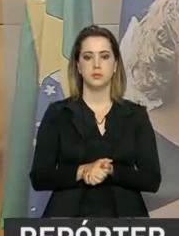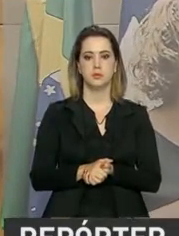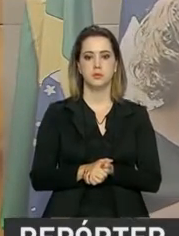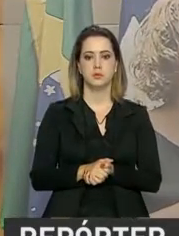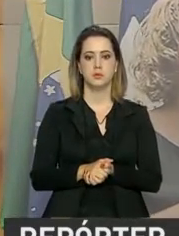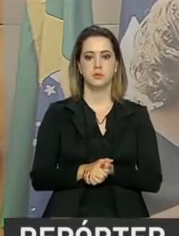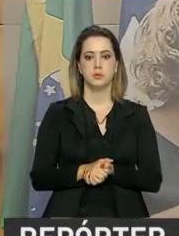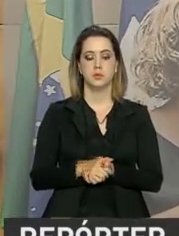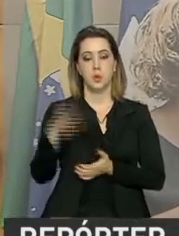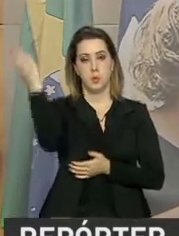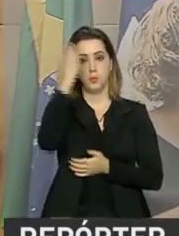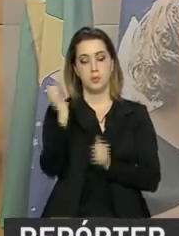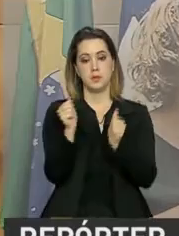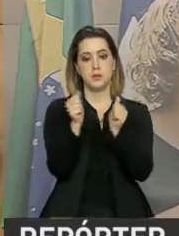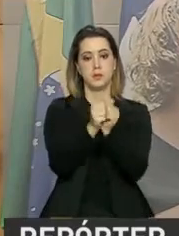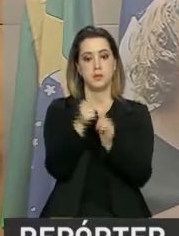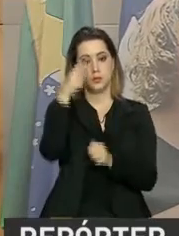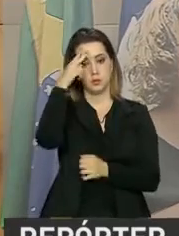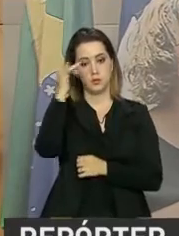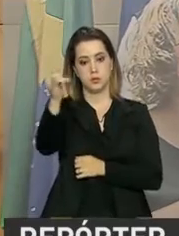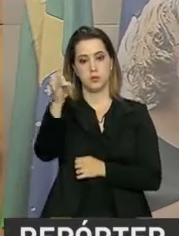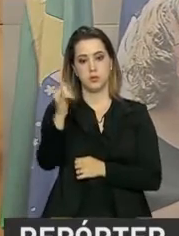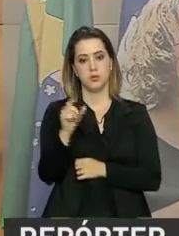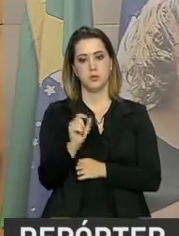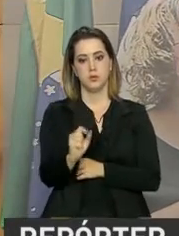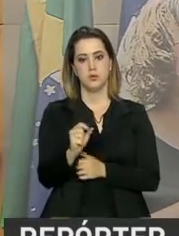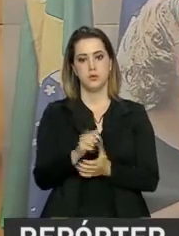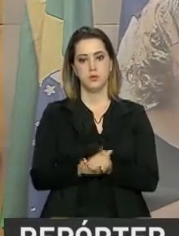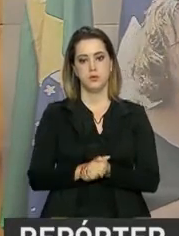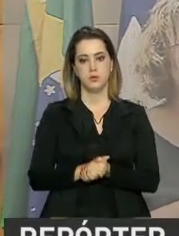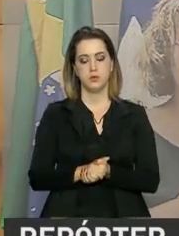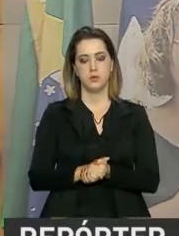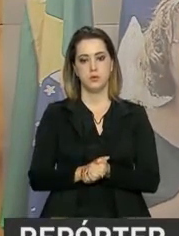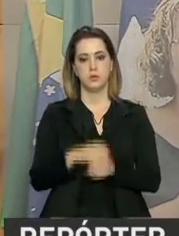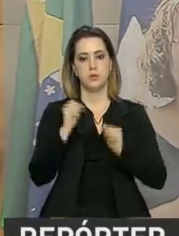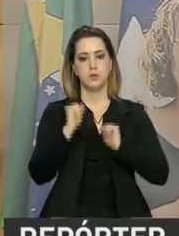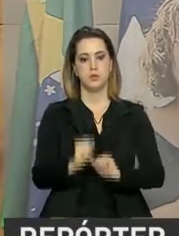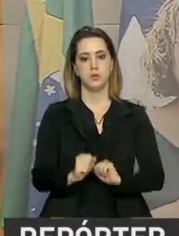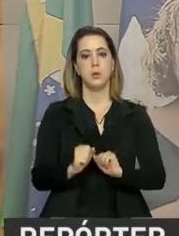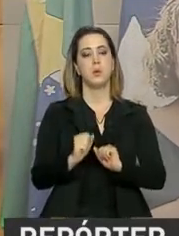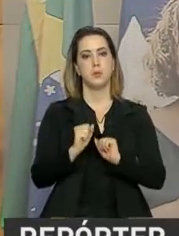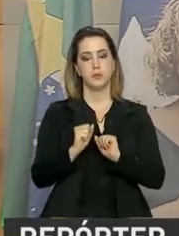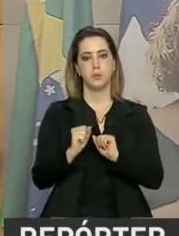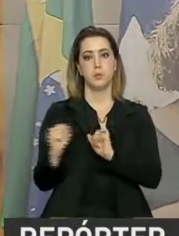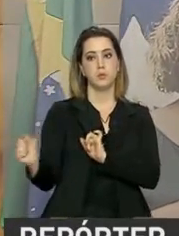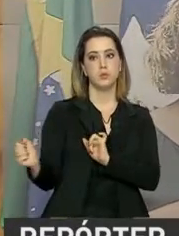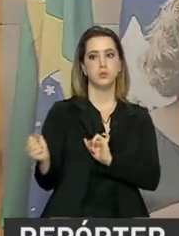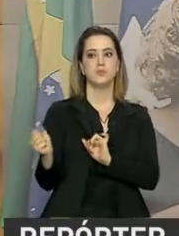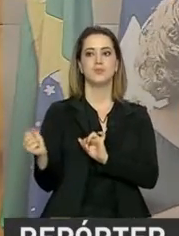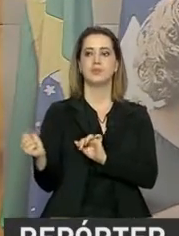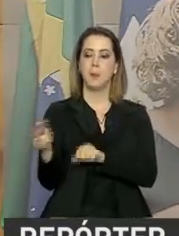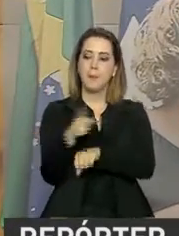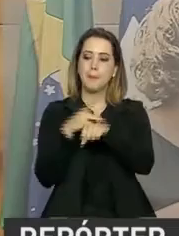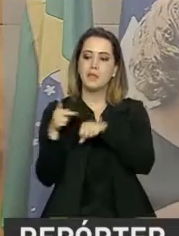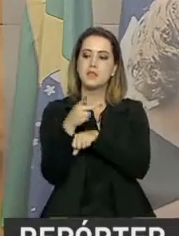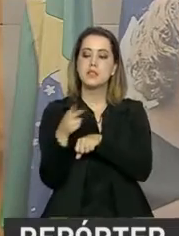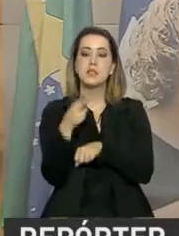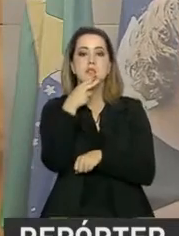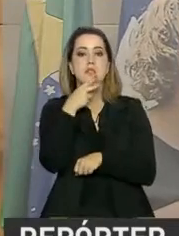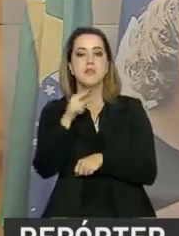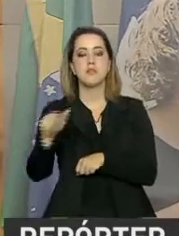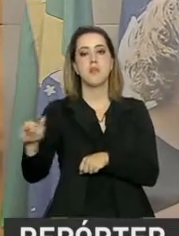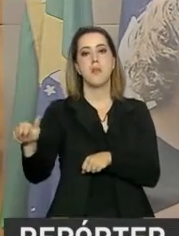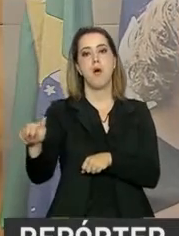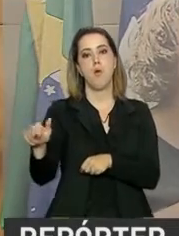o Haiti podem ser considerados como duas nações irmãs. O maior